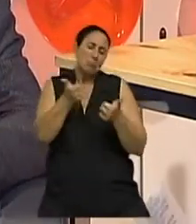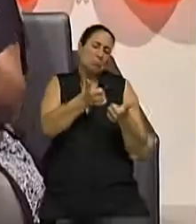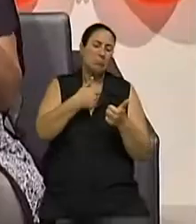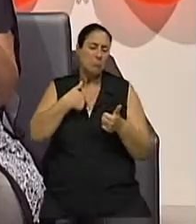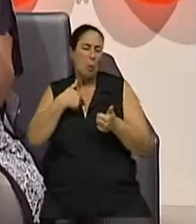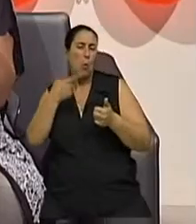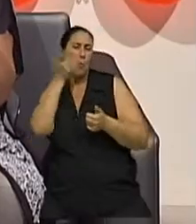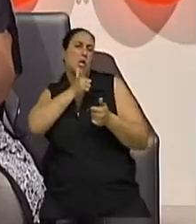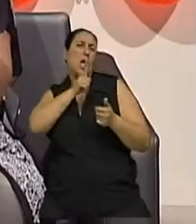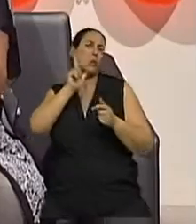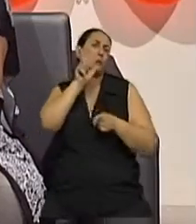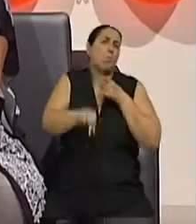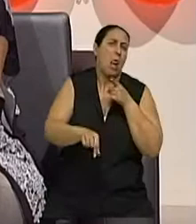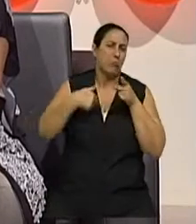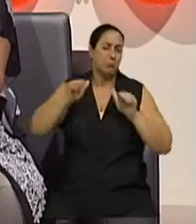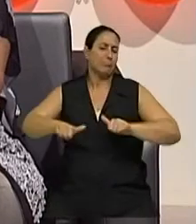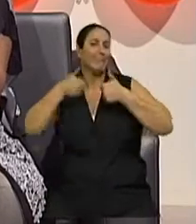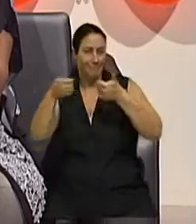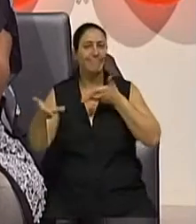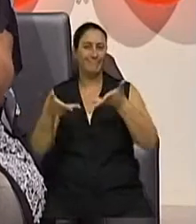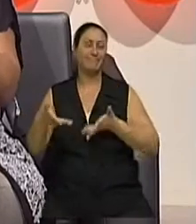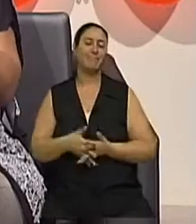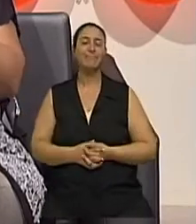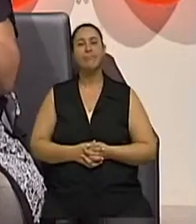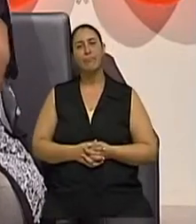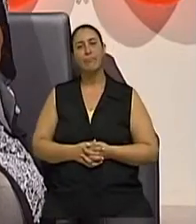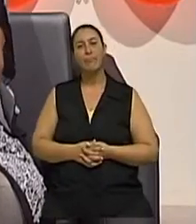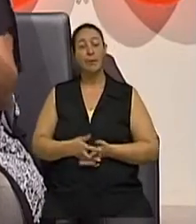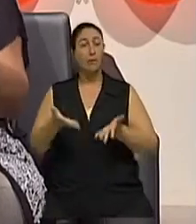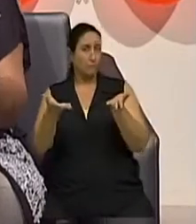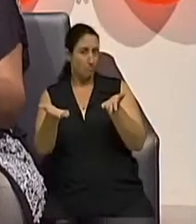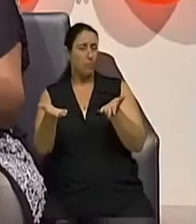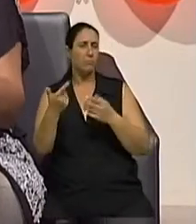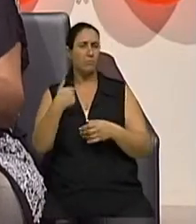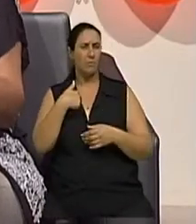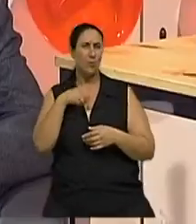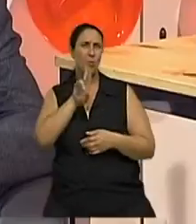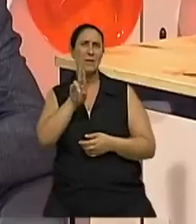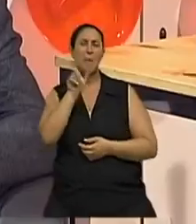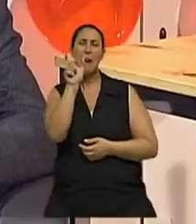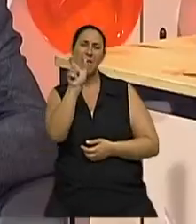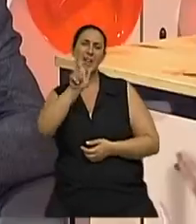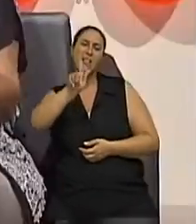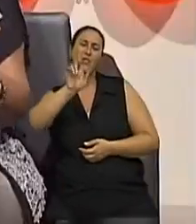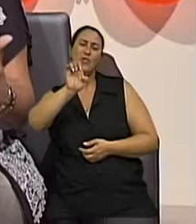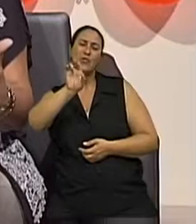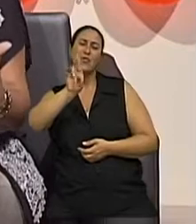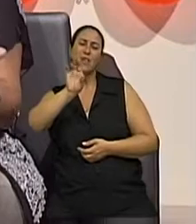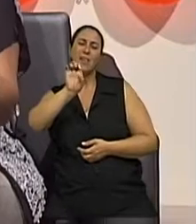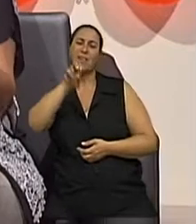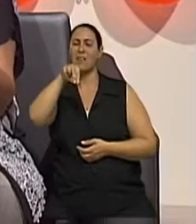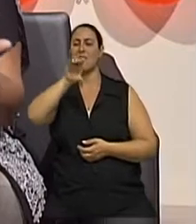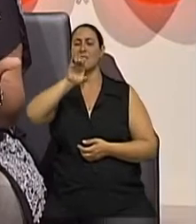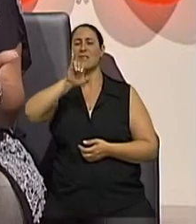Claro, claro. Então, a gente pontua aqui que este gerenciamento, posso usar essa palavra também, né? O gerenciamento,